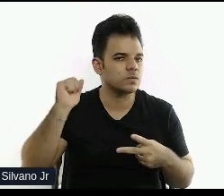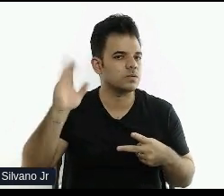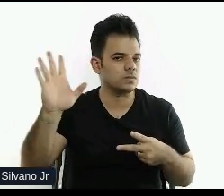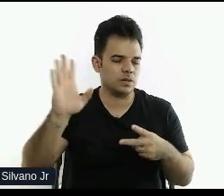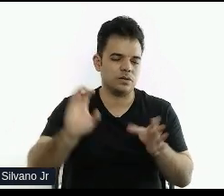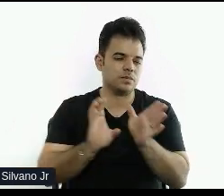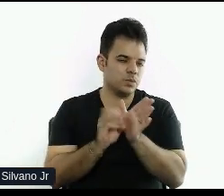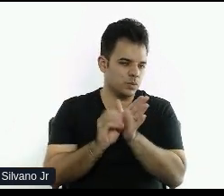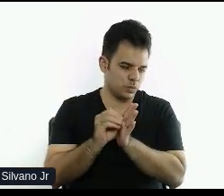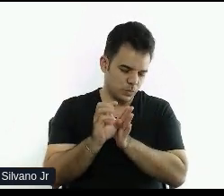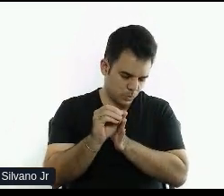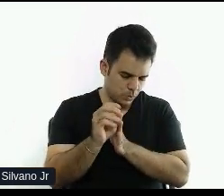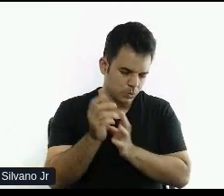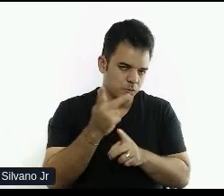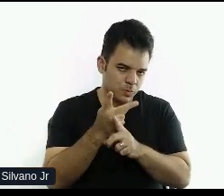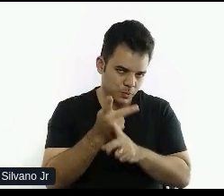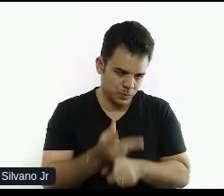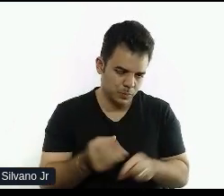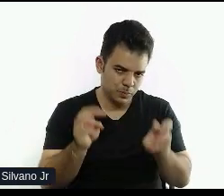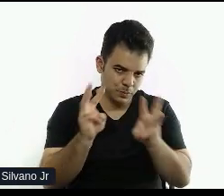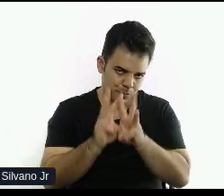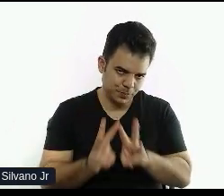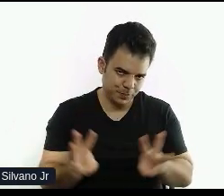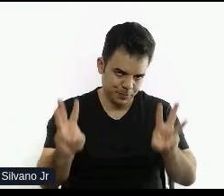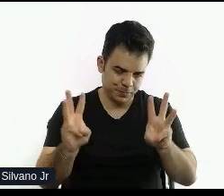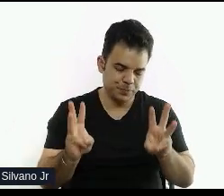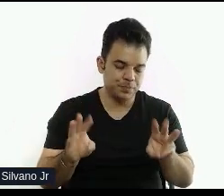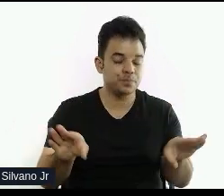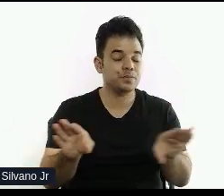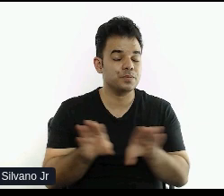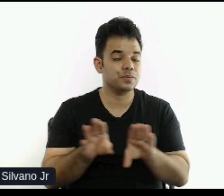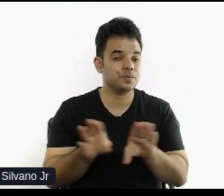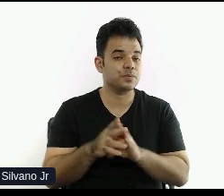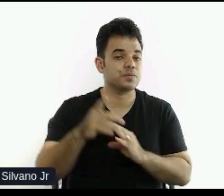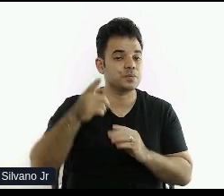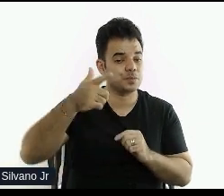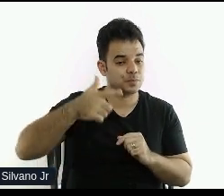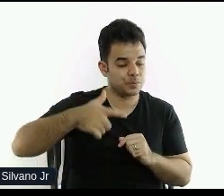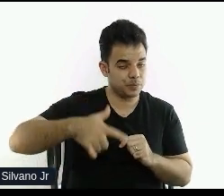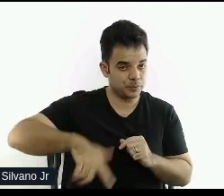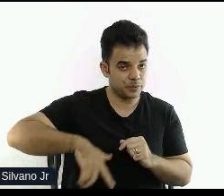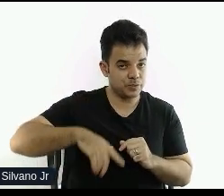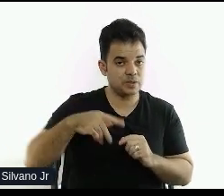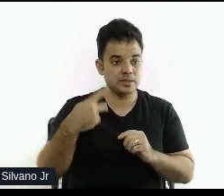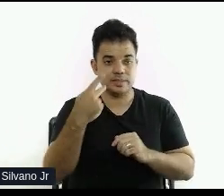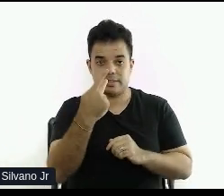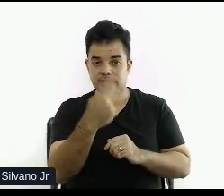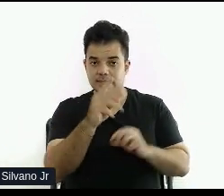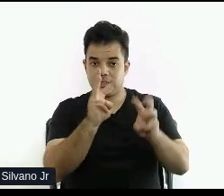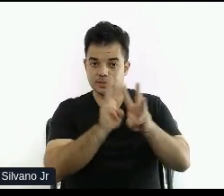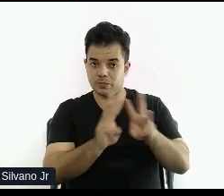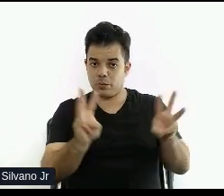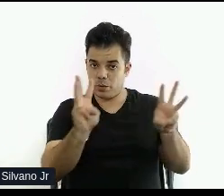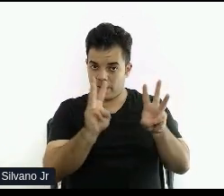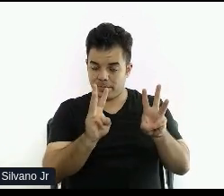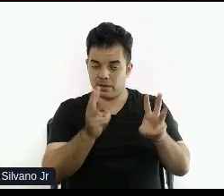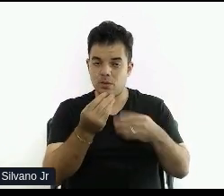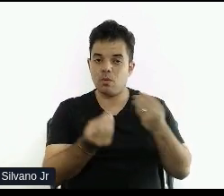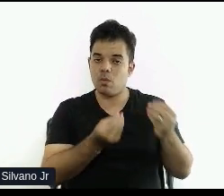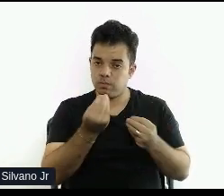ranquear um site. Então, ele traz como que aquela página está trazendo, está